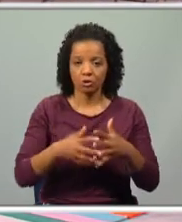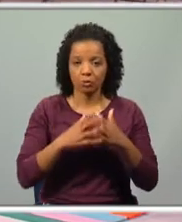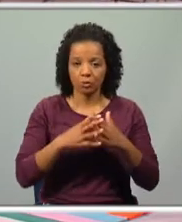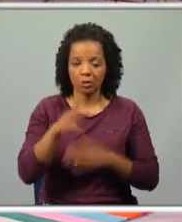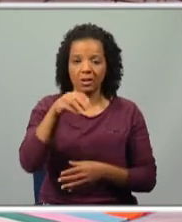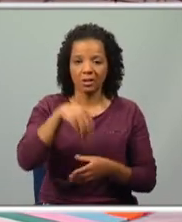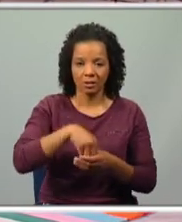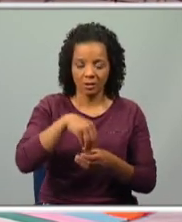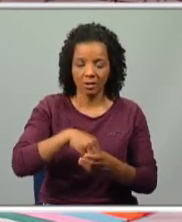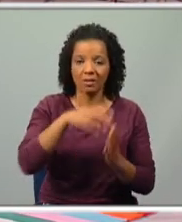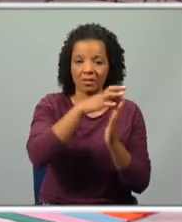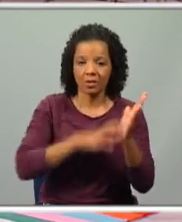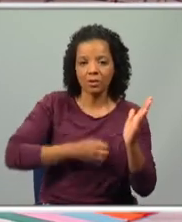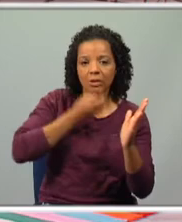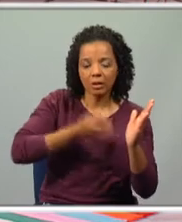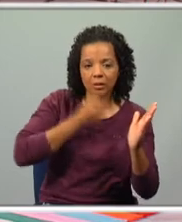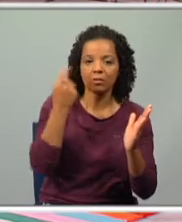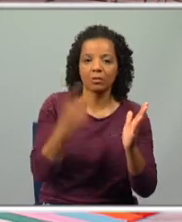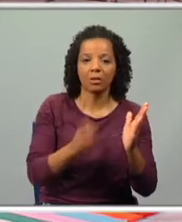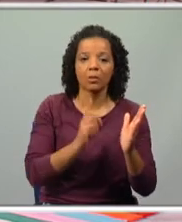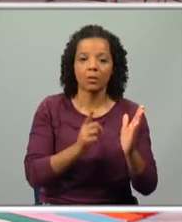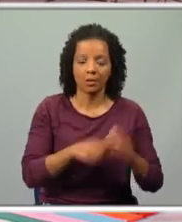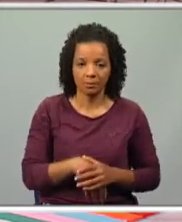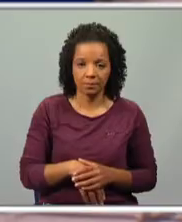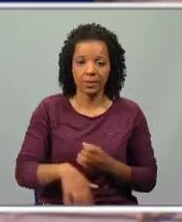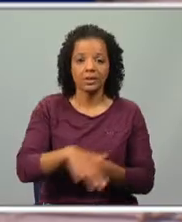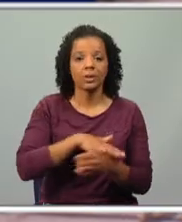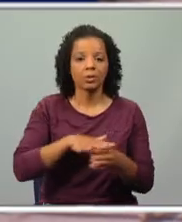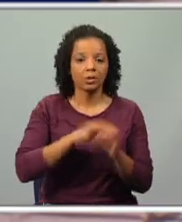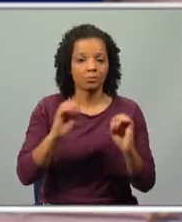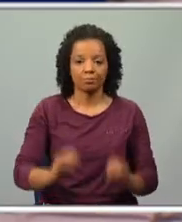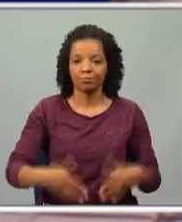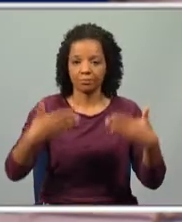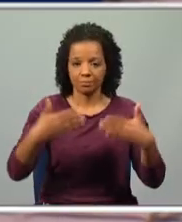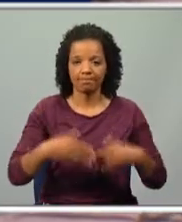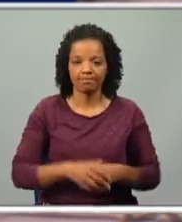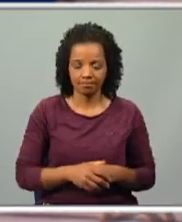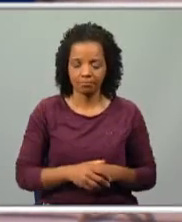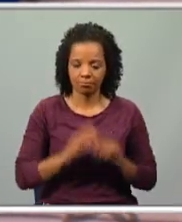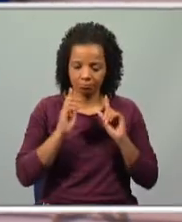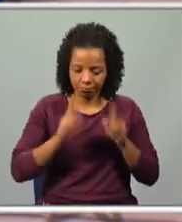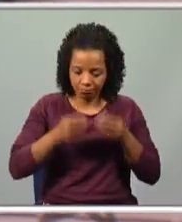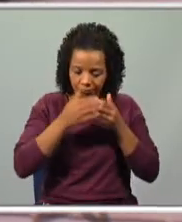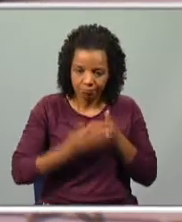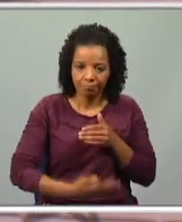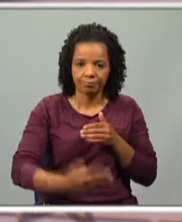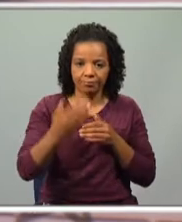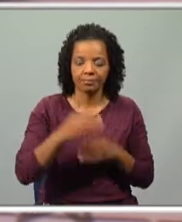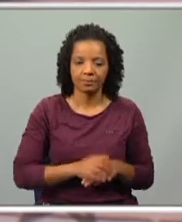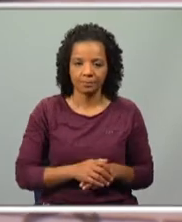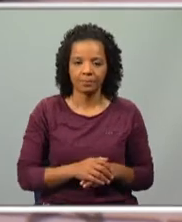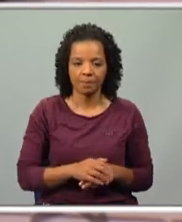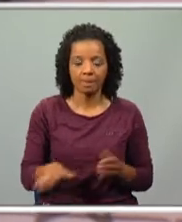interna de um texto narrativo, apresentam-nos exatamente a situação inicial, o ponto de partida que vai